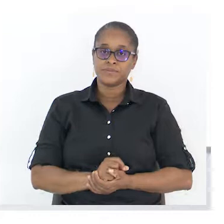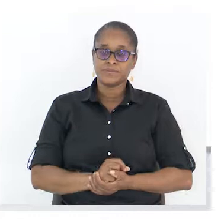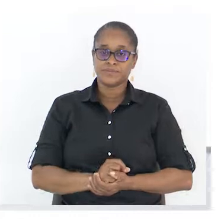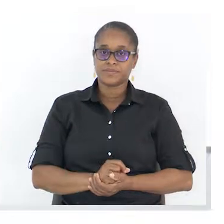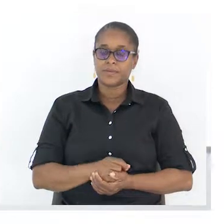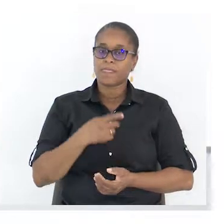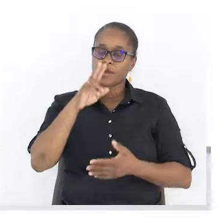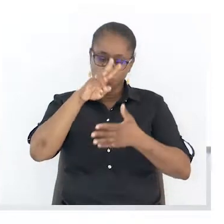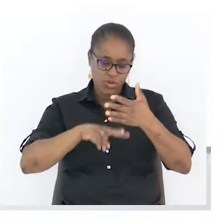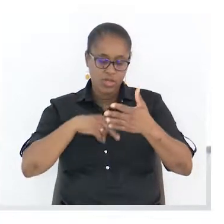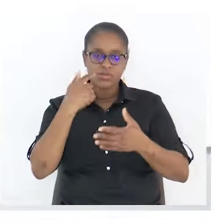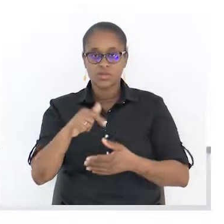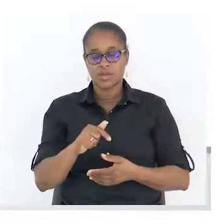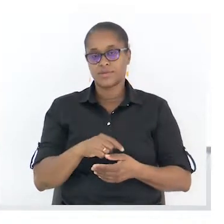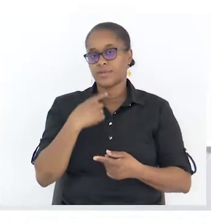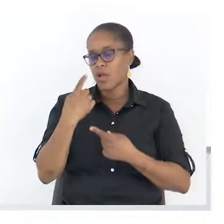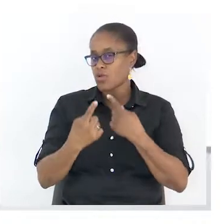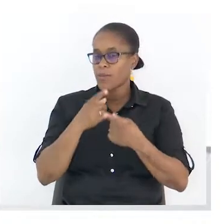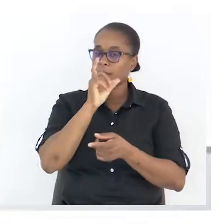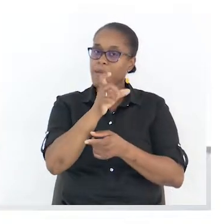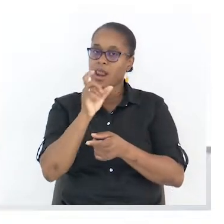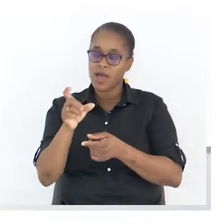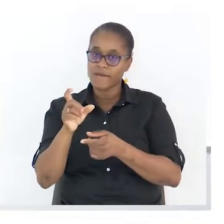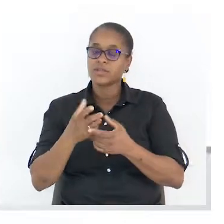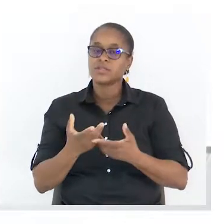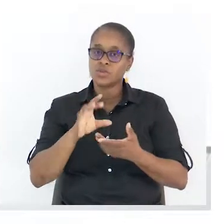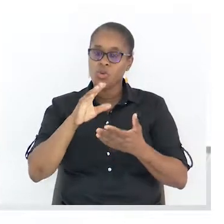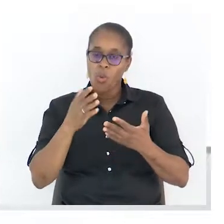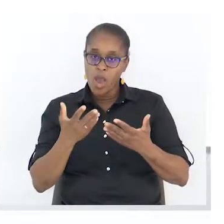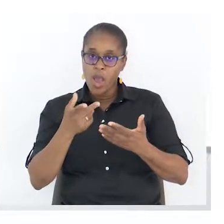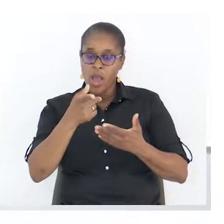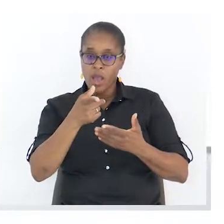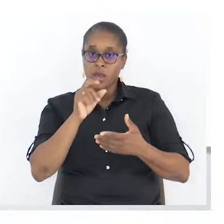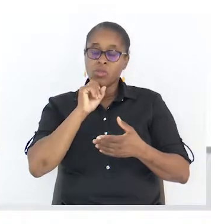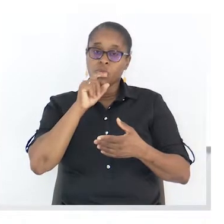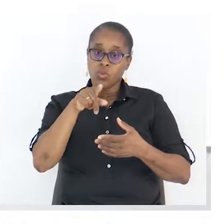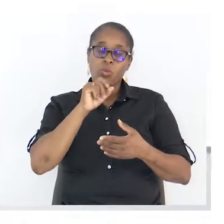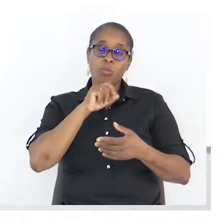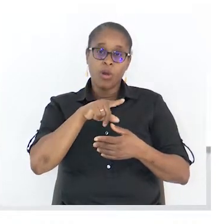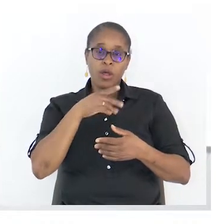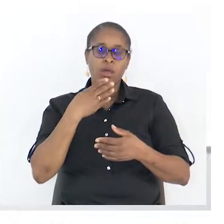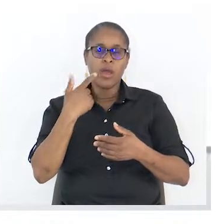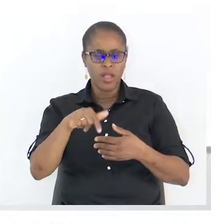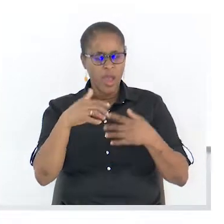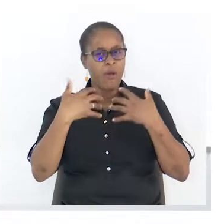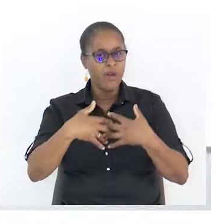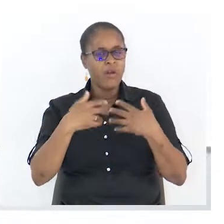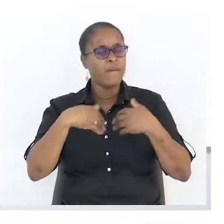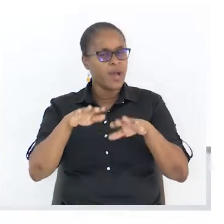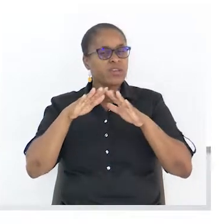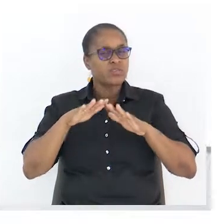palavras, das quais podem suscitar alguma dúvida, mas são suaves. Tens aqui.